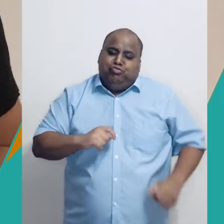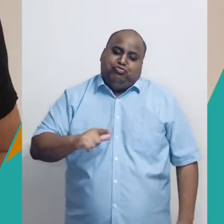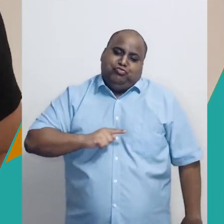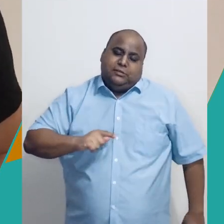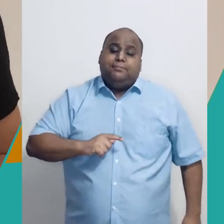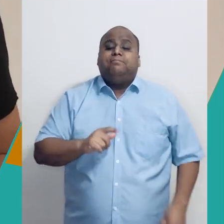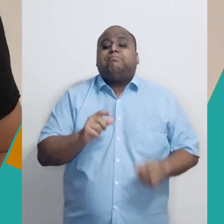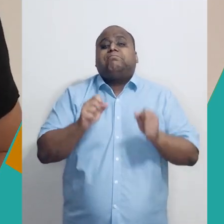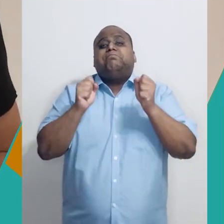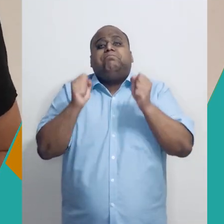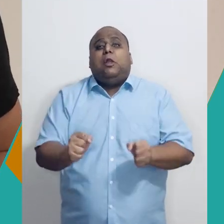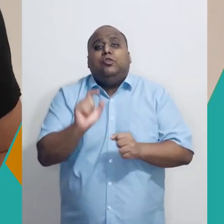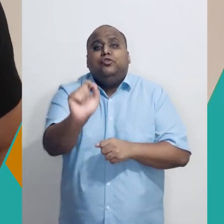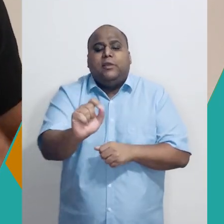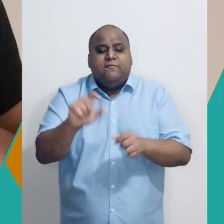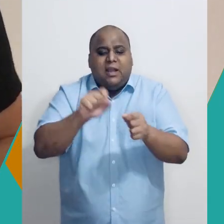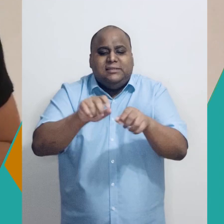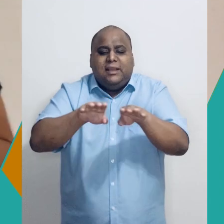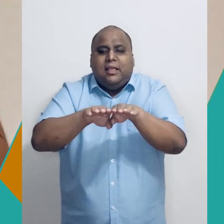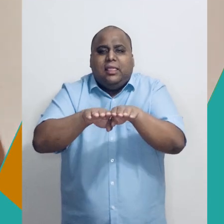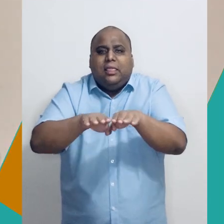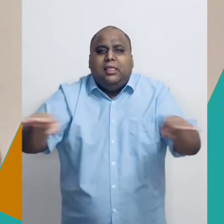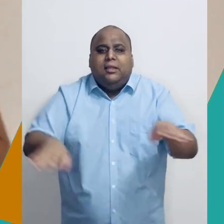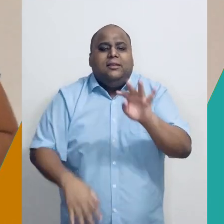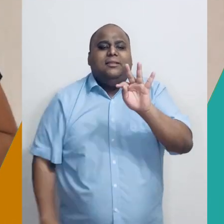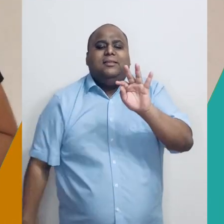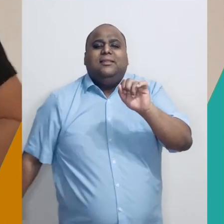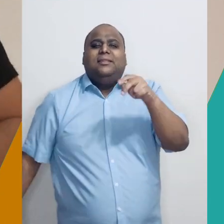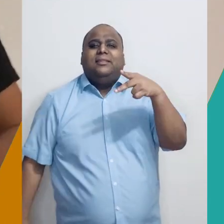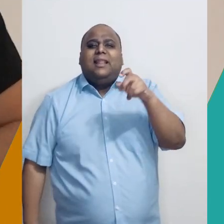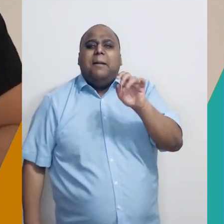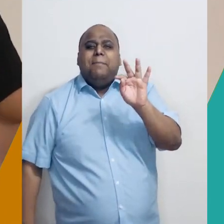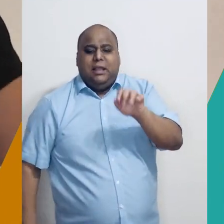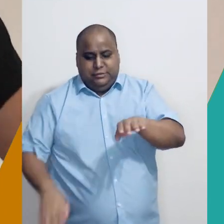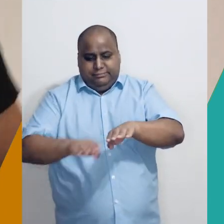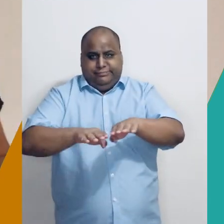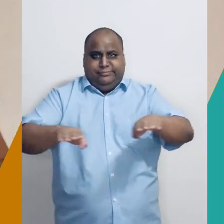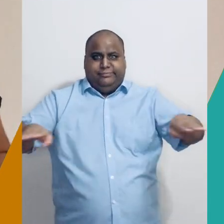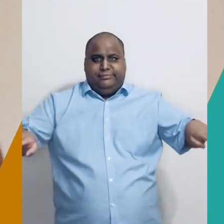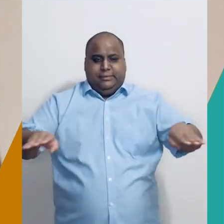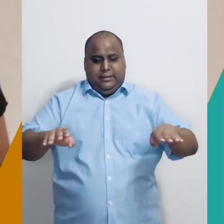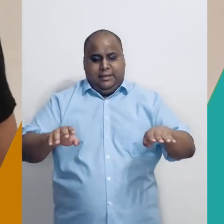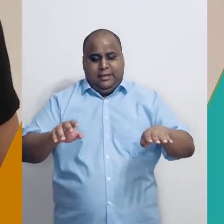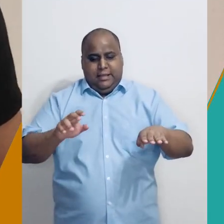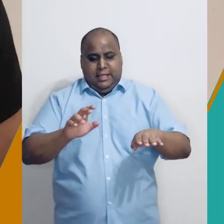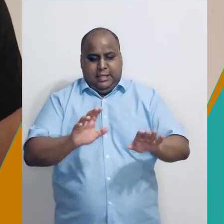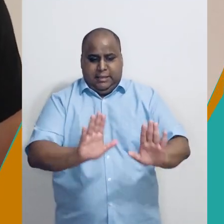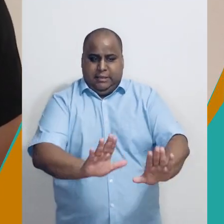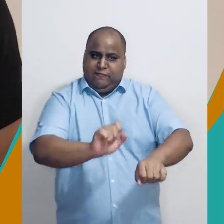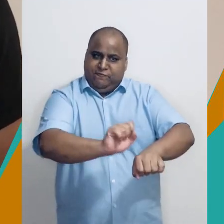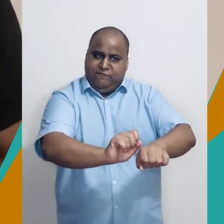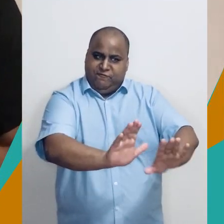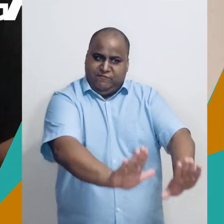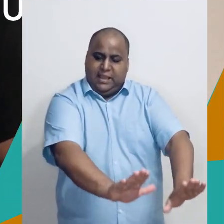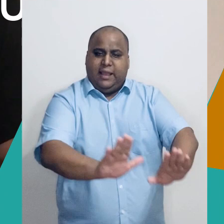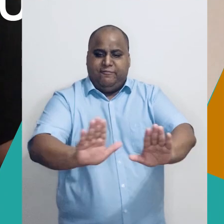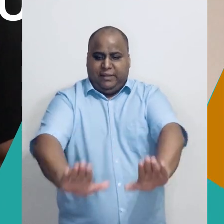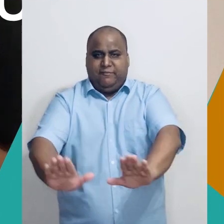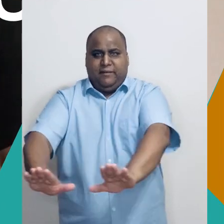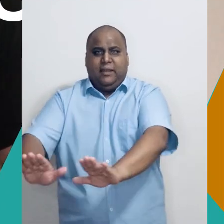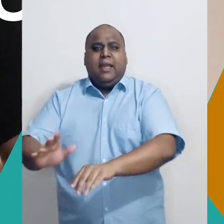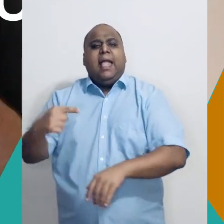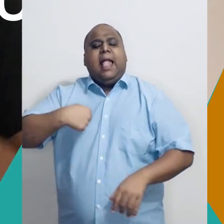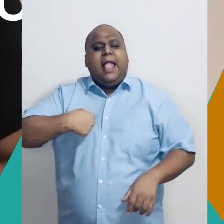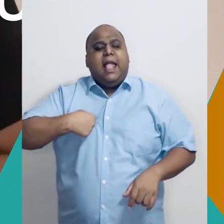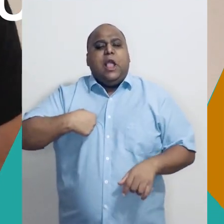o espaço de atuação de cada um. Então, toda vez que você quiser sair, esforçar o espaço, os colegas do